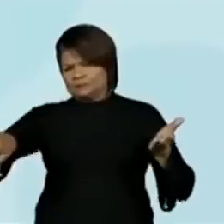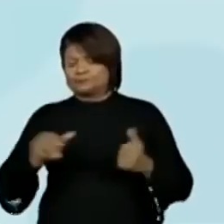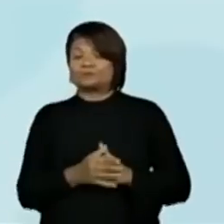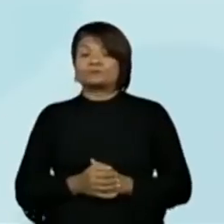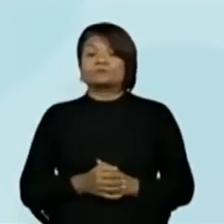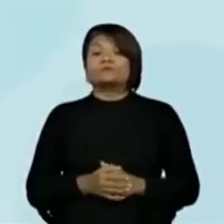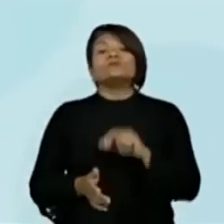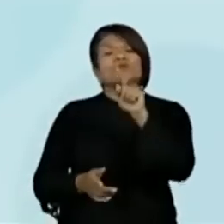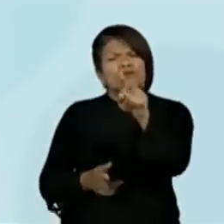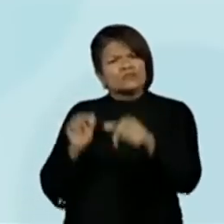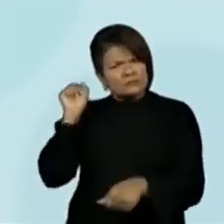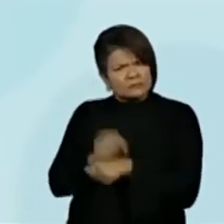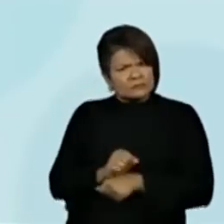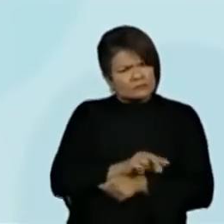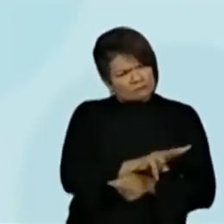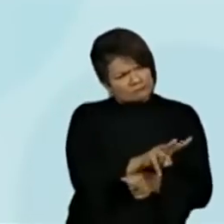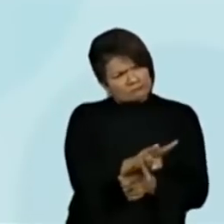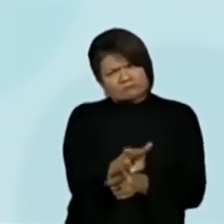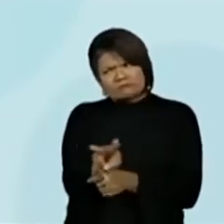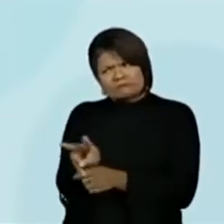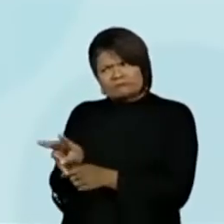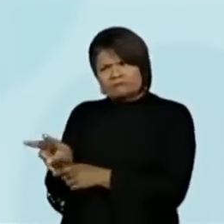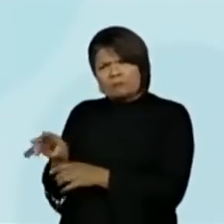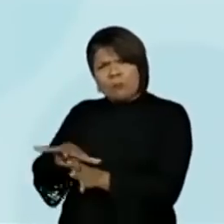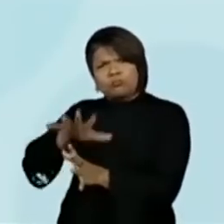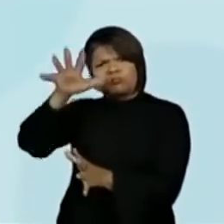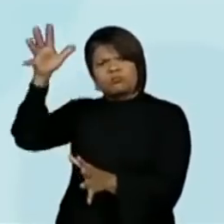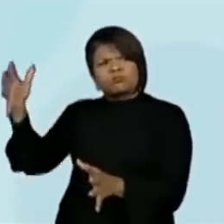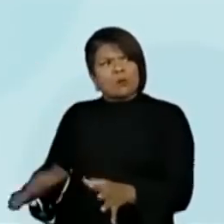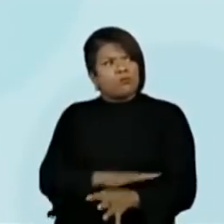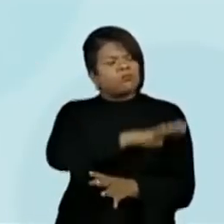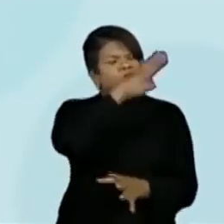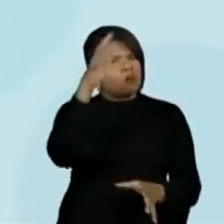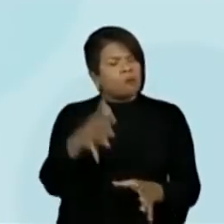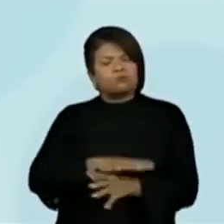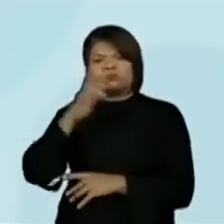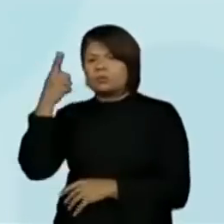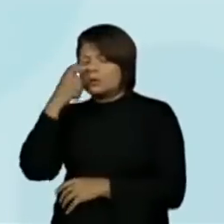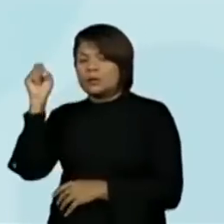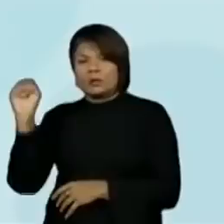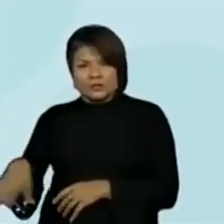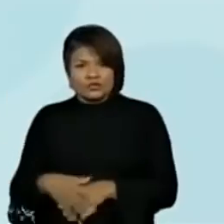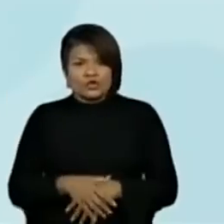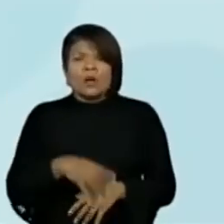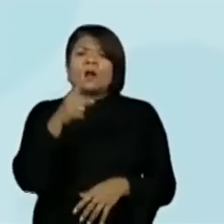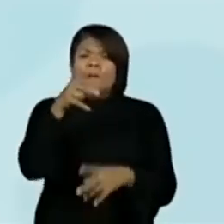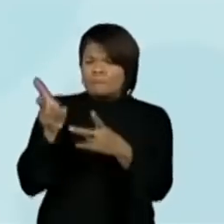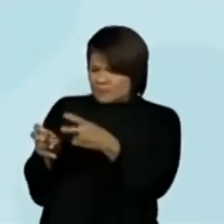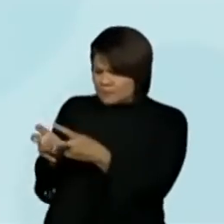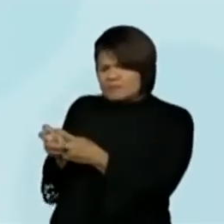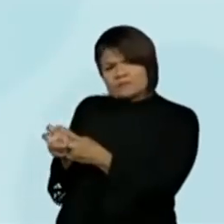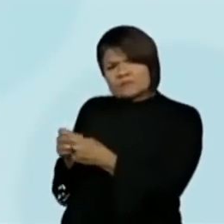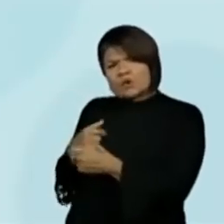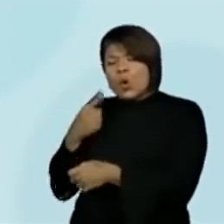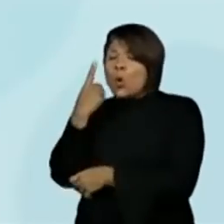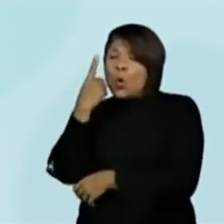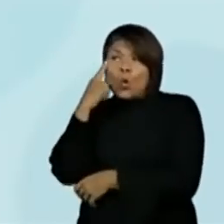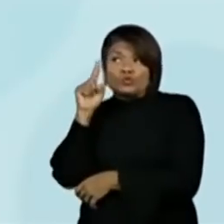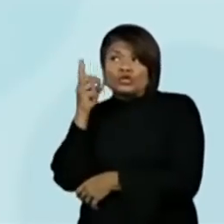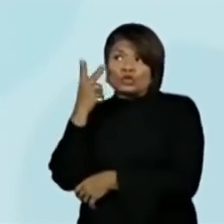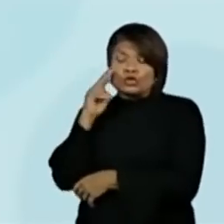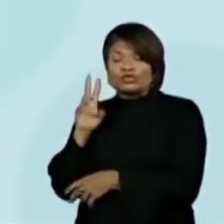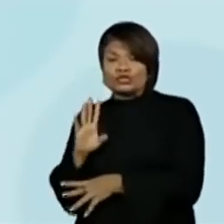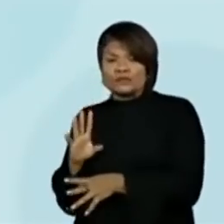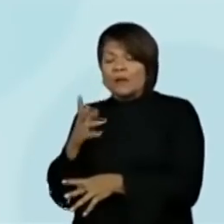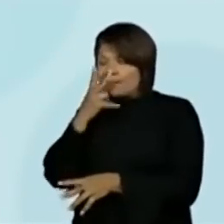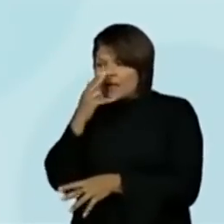Você já parou para observar a quantidade de lixo que geramos? Observe o lixo que se acumula na sua casa em um ou dois dias. Pode